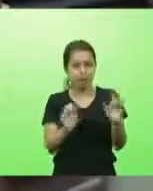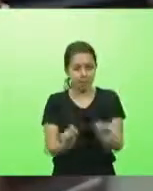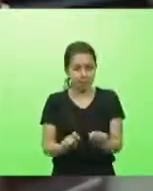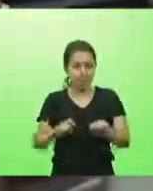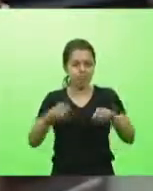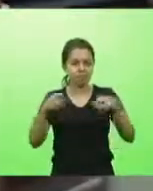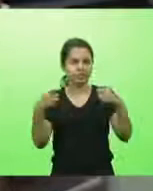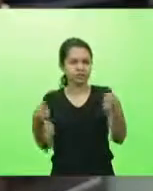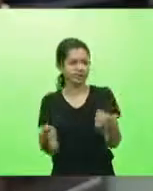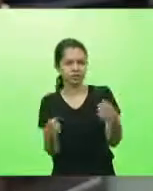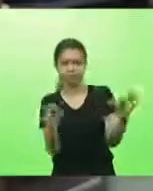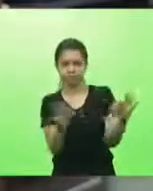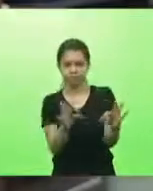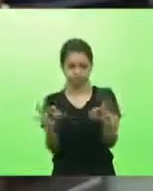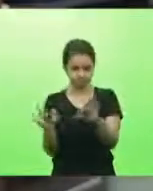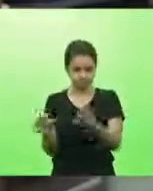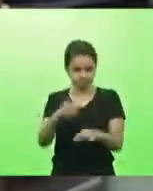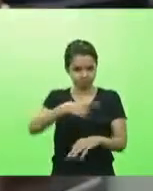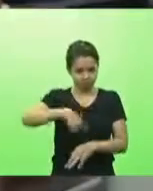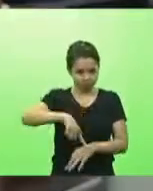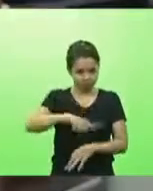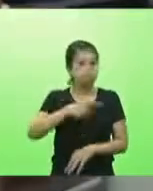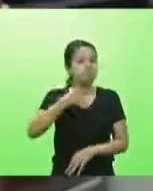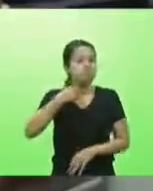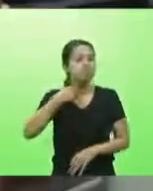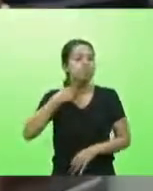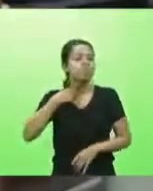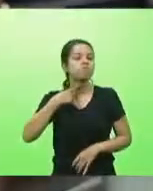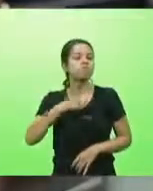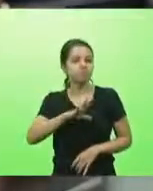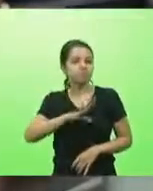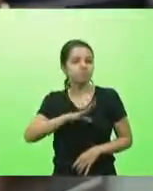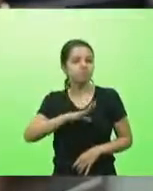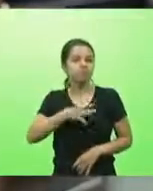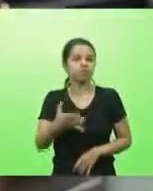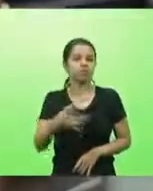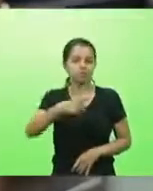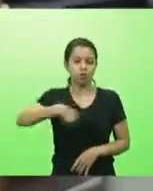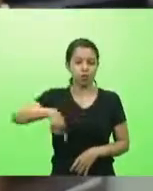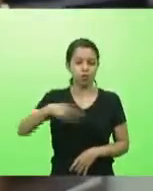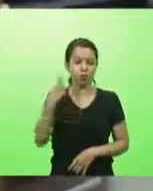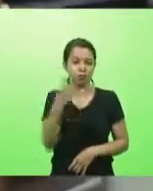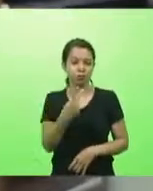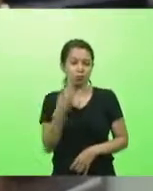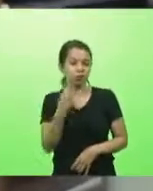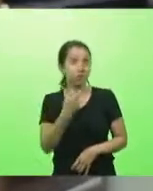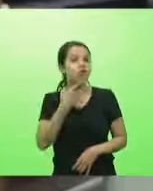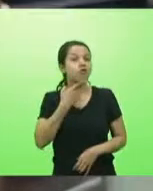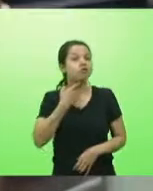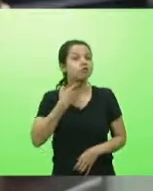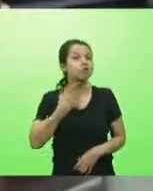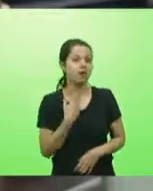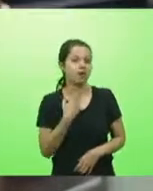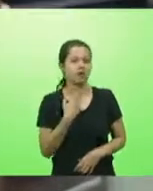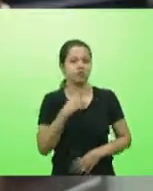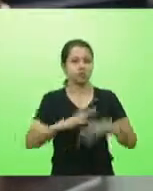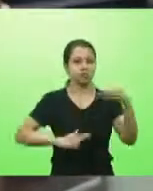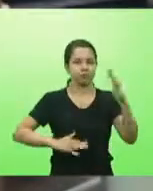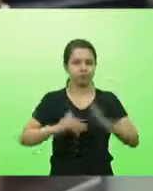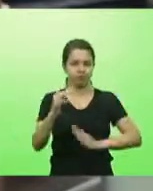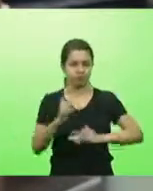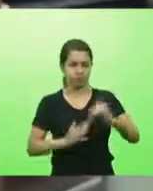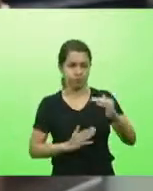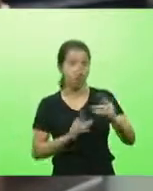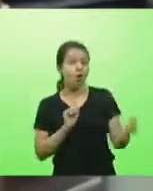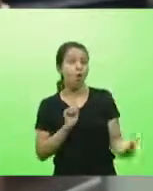e nós políticos tenhamos a vontade política de agir. O objetivo é realizar uma